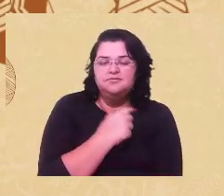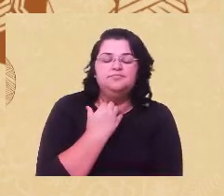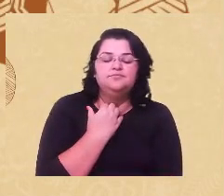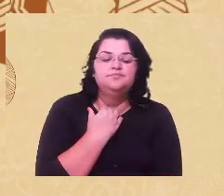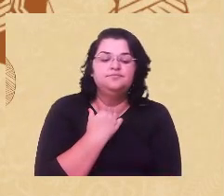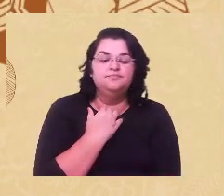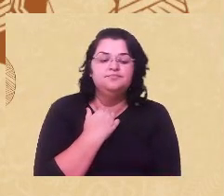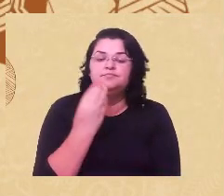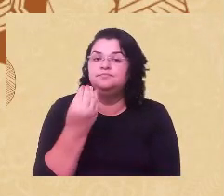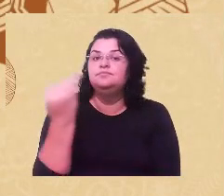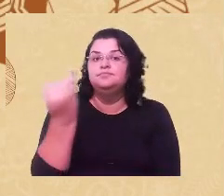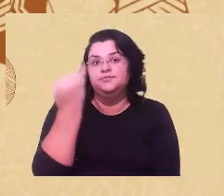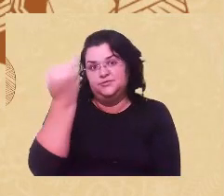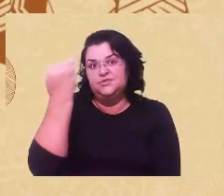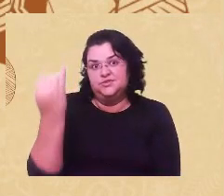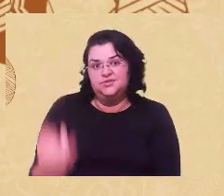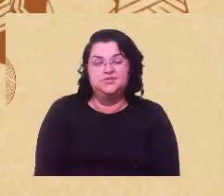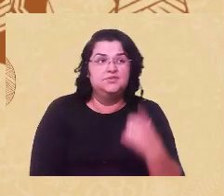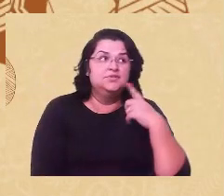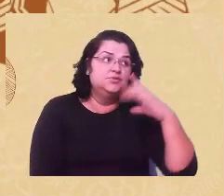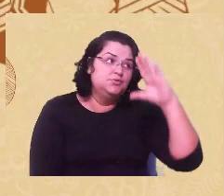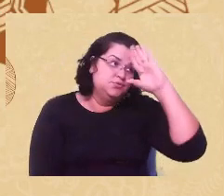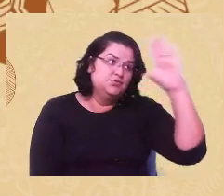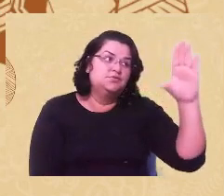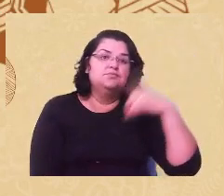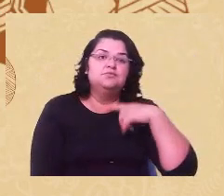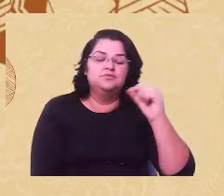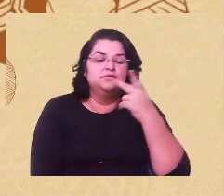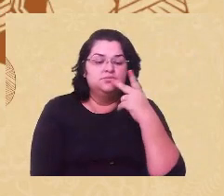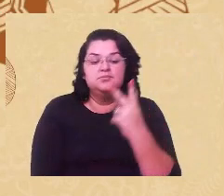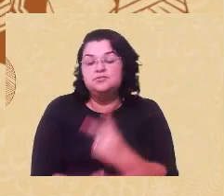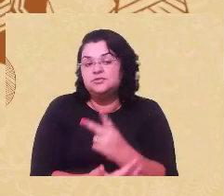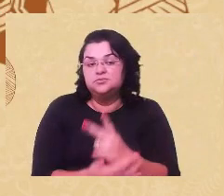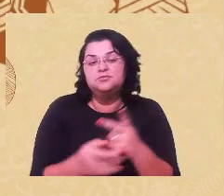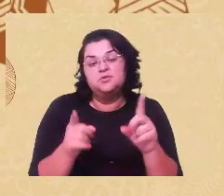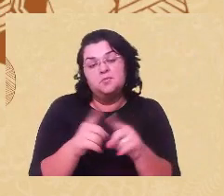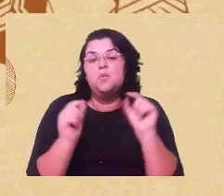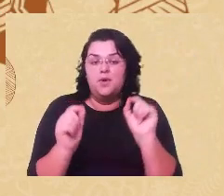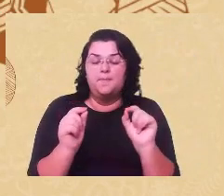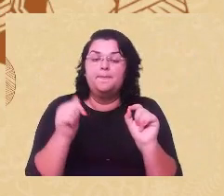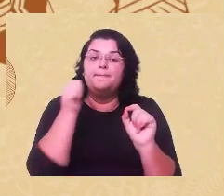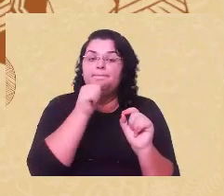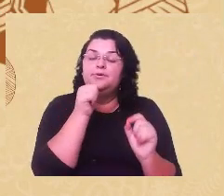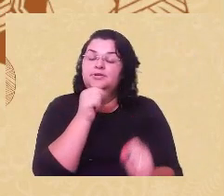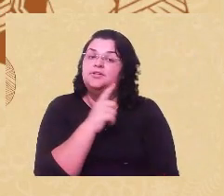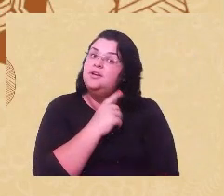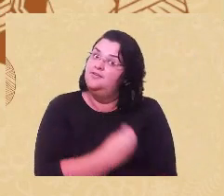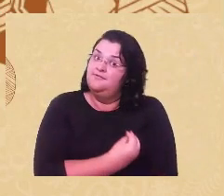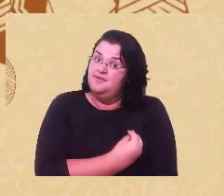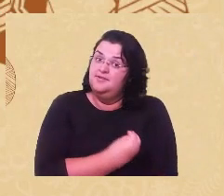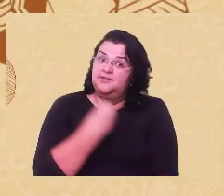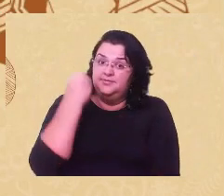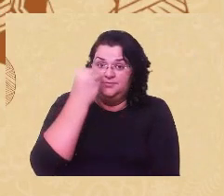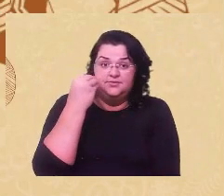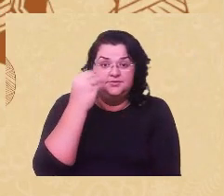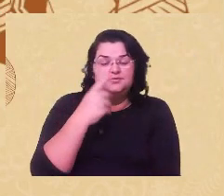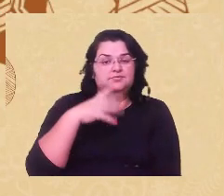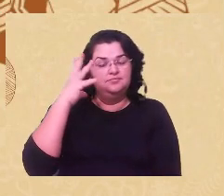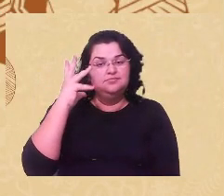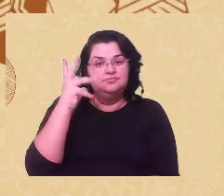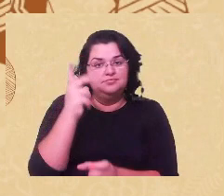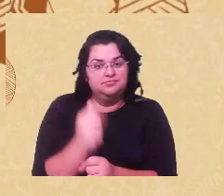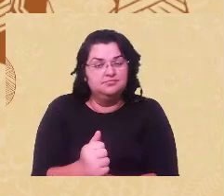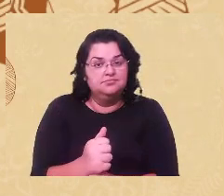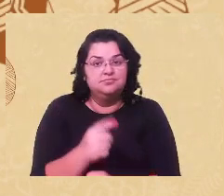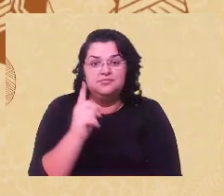importante. Inclusive, porque podem ter, como ela mesmo fala, mulheres que vivem sim a experiência da interrupção gestacional sem nenhum